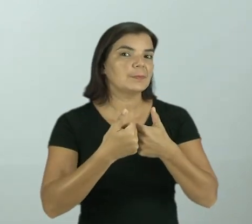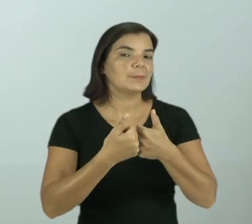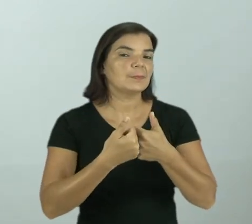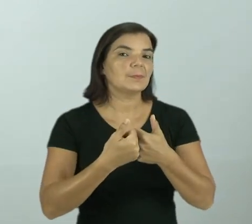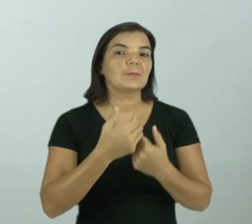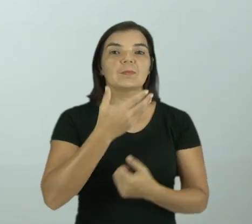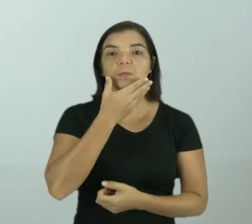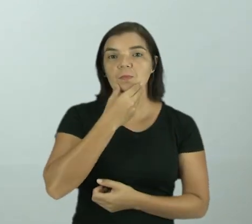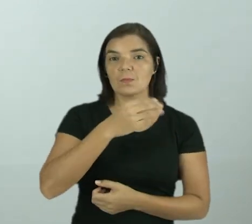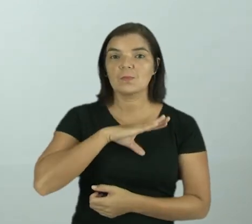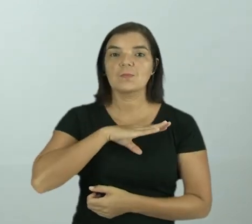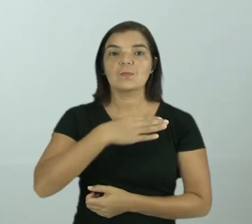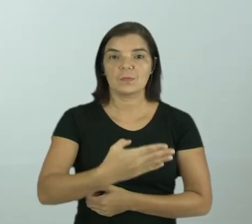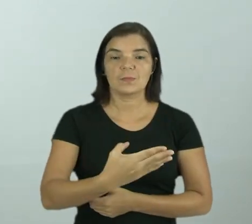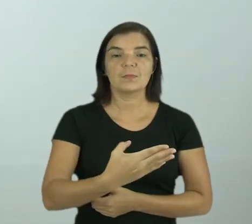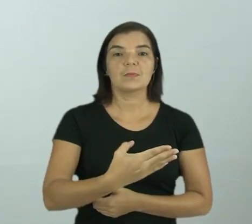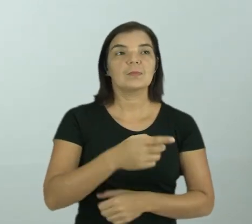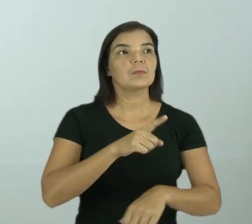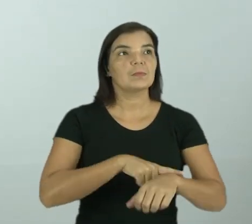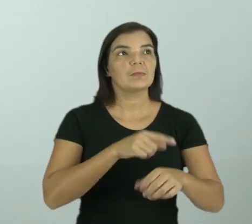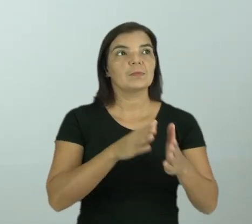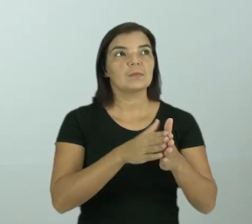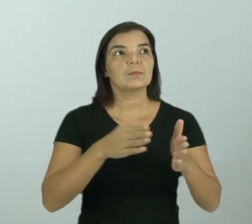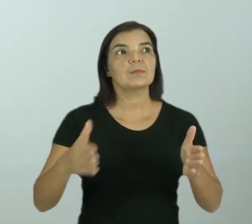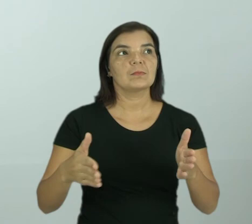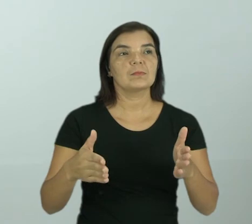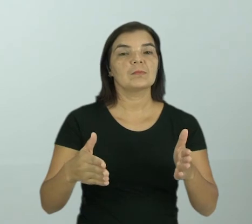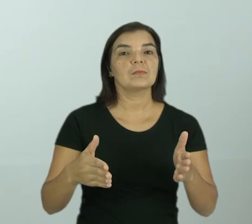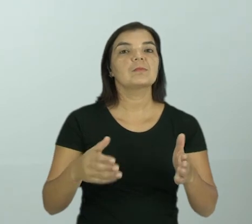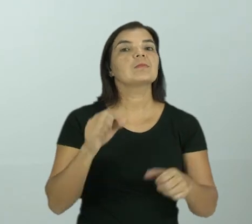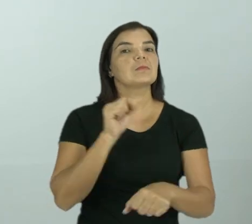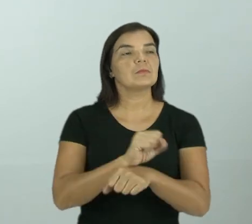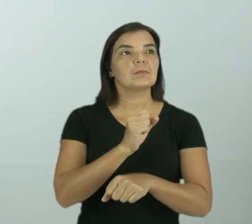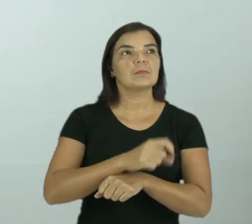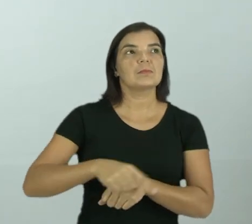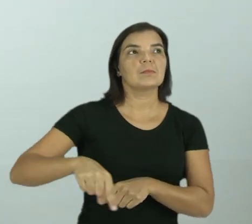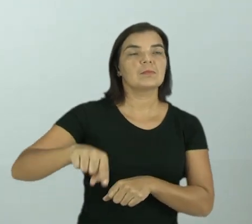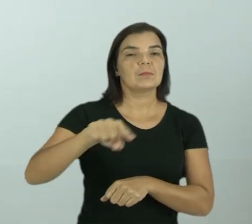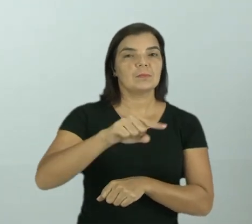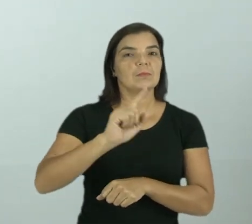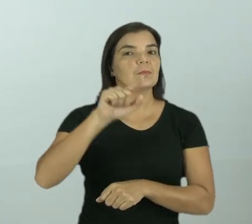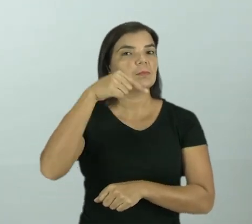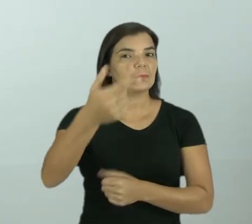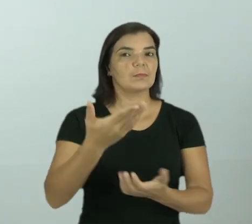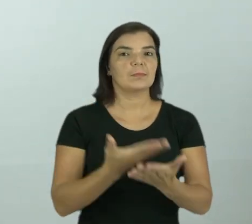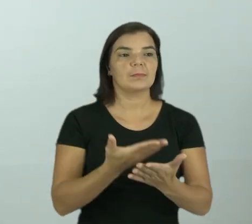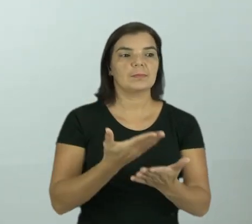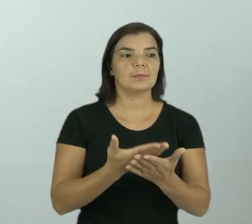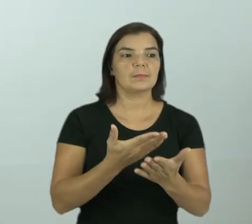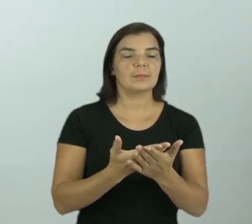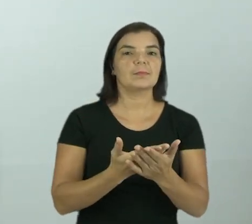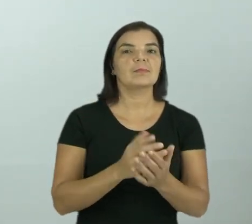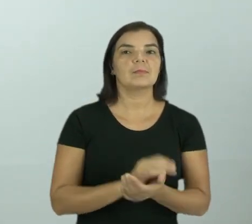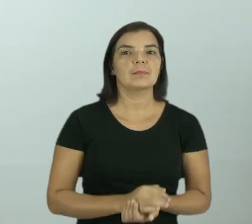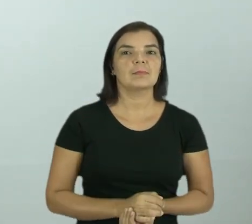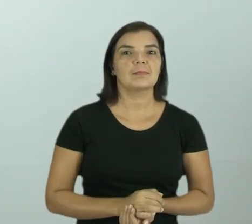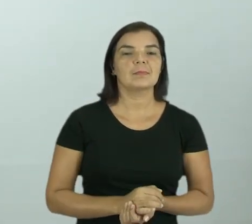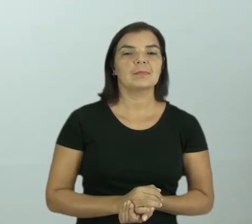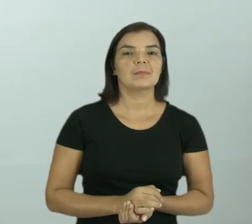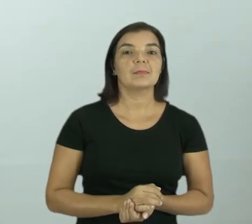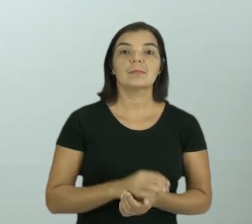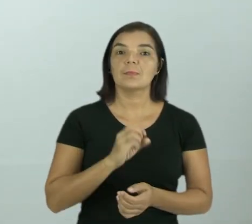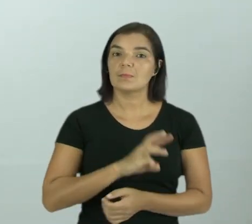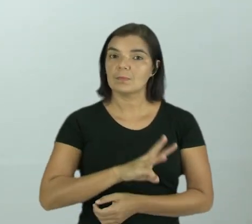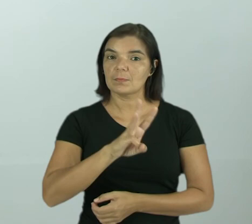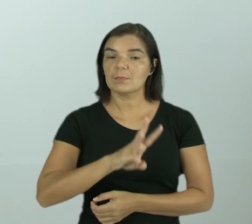ação do homem, né? No tempo e no espaço e eu espero você na próxima aula, tudo bem? Para